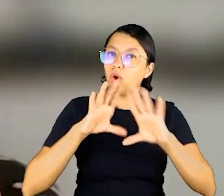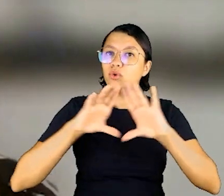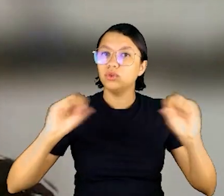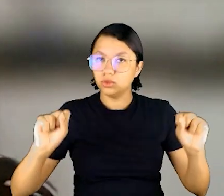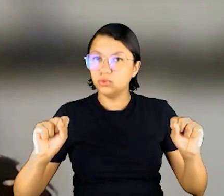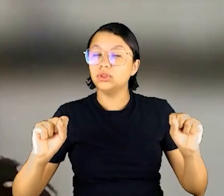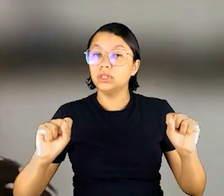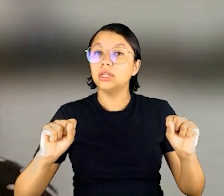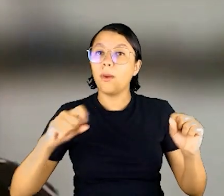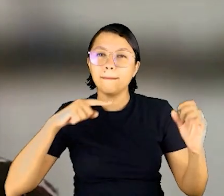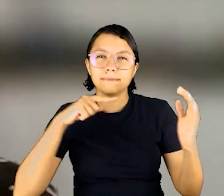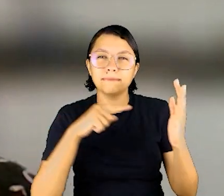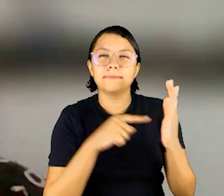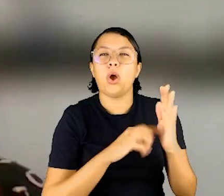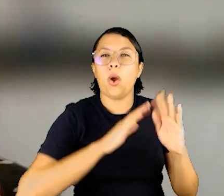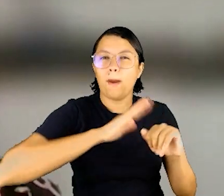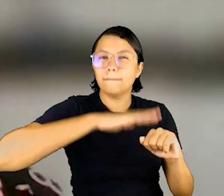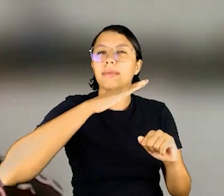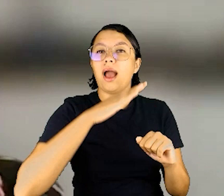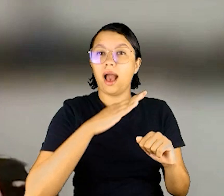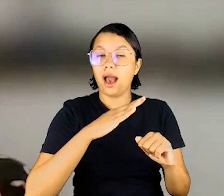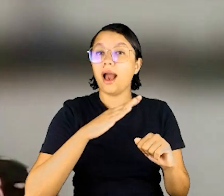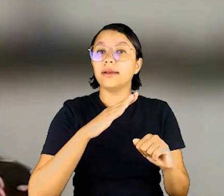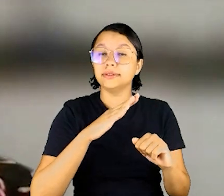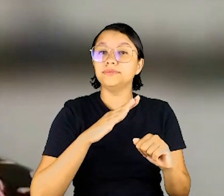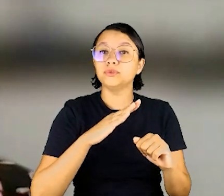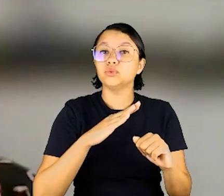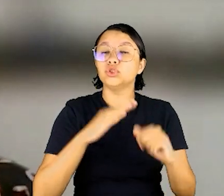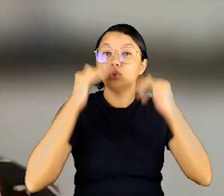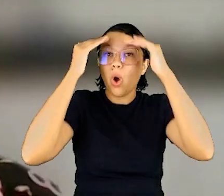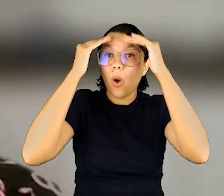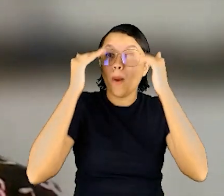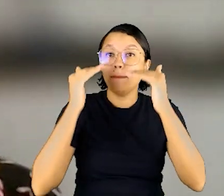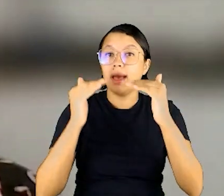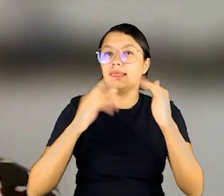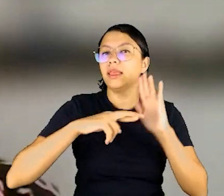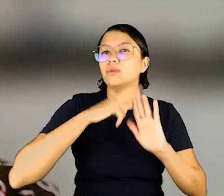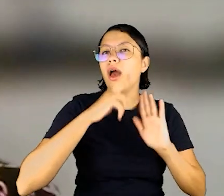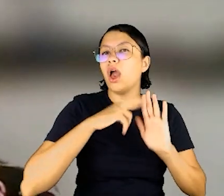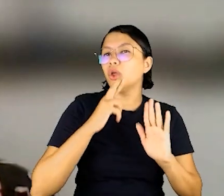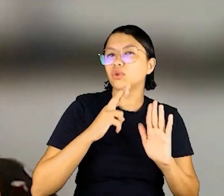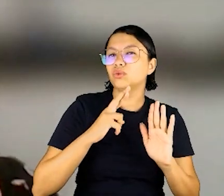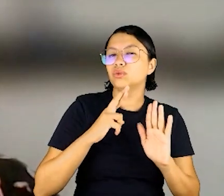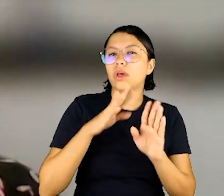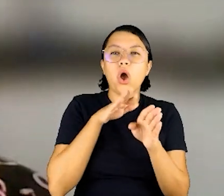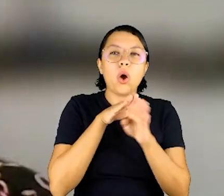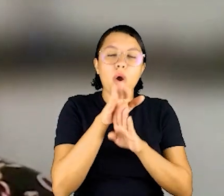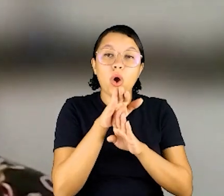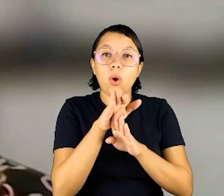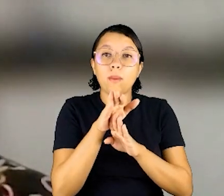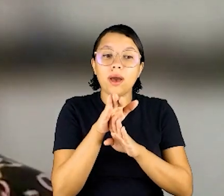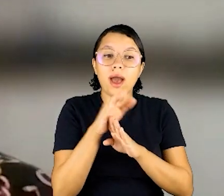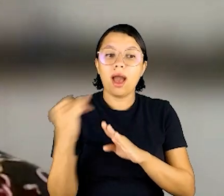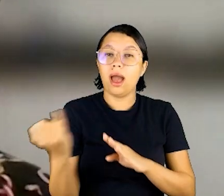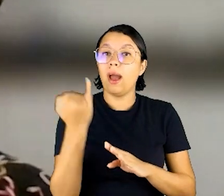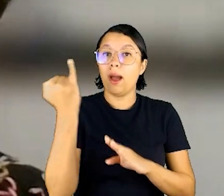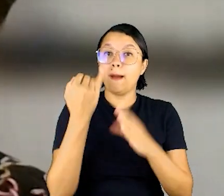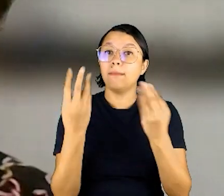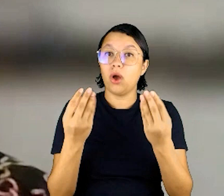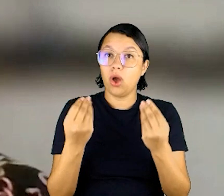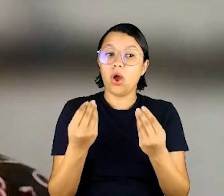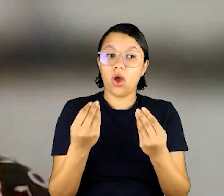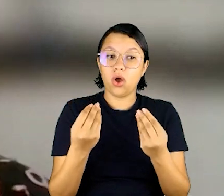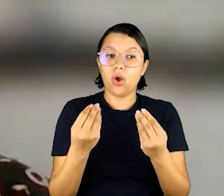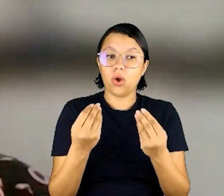para o nosso tribunal, a gente pontua, cada vez que a gente cumpre uma resolução, uma recomendação, é